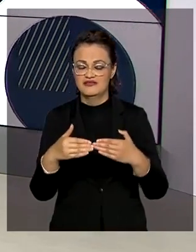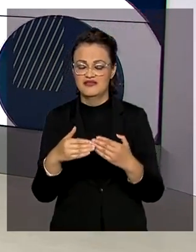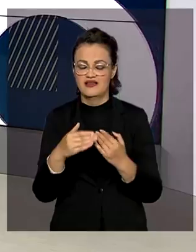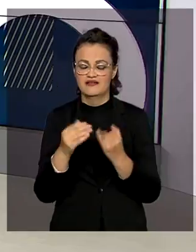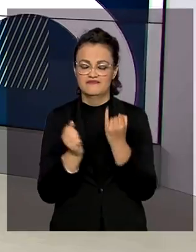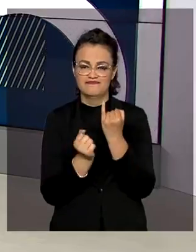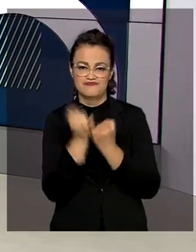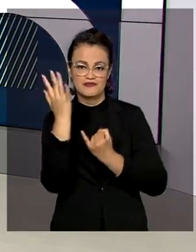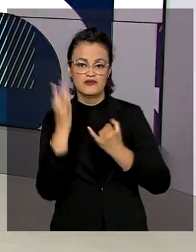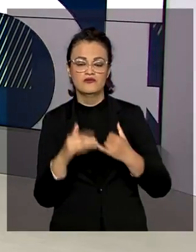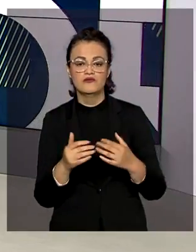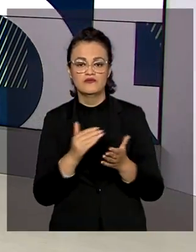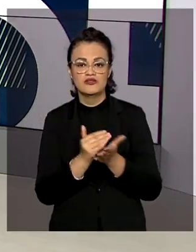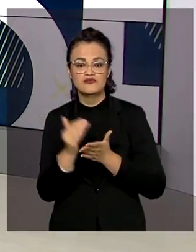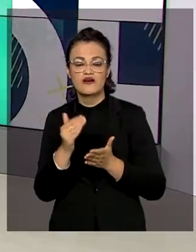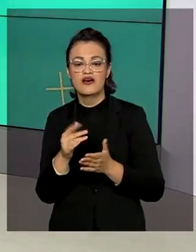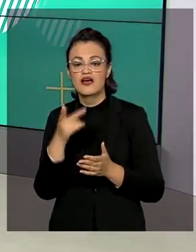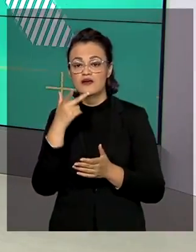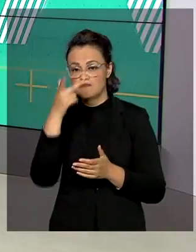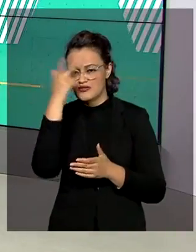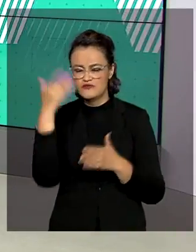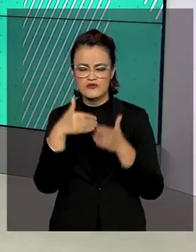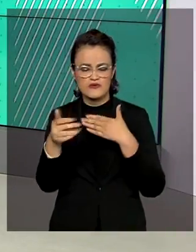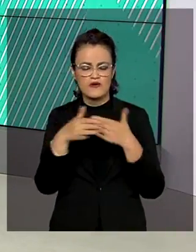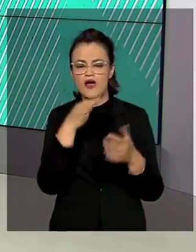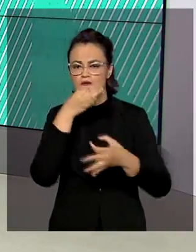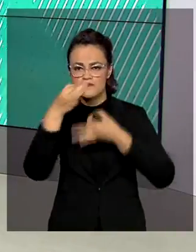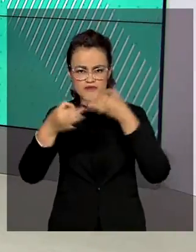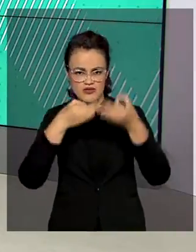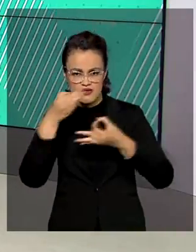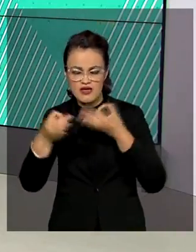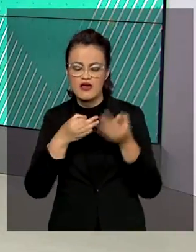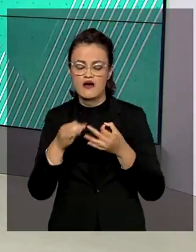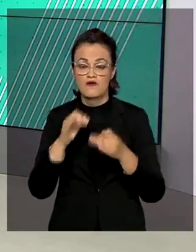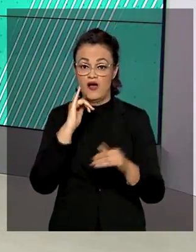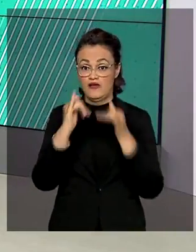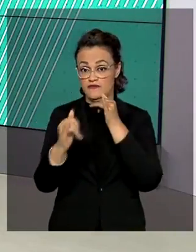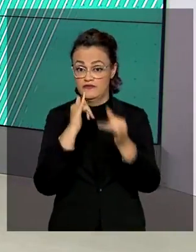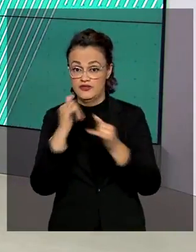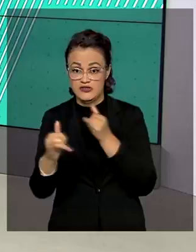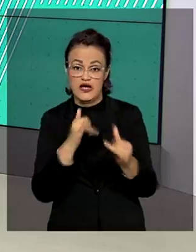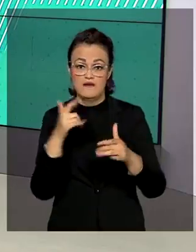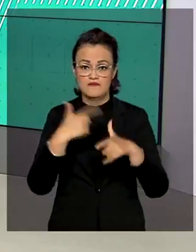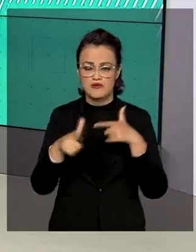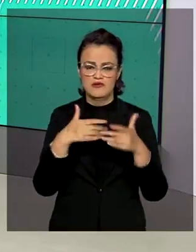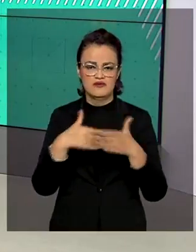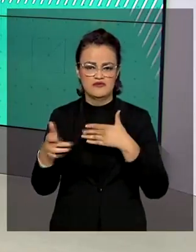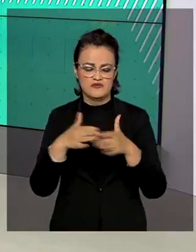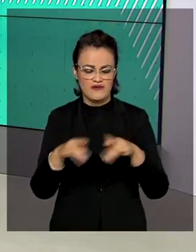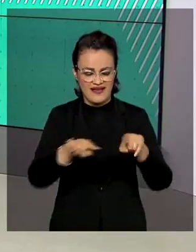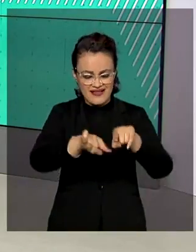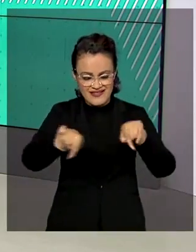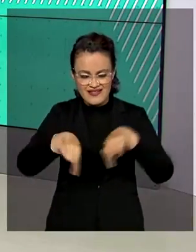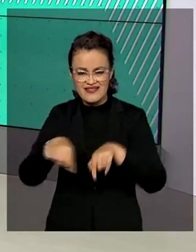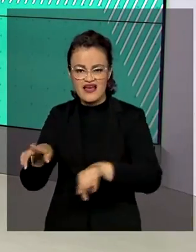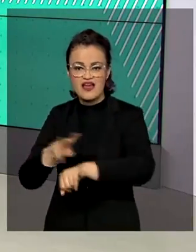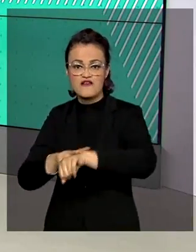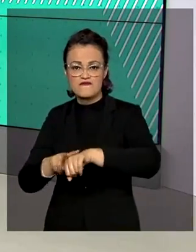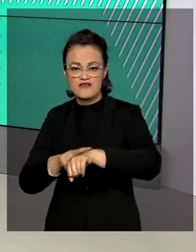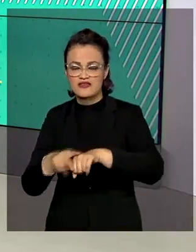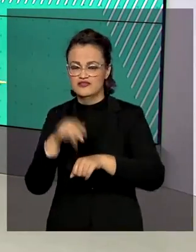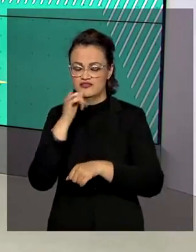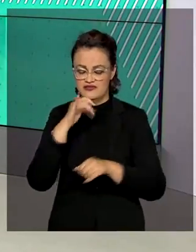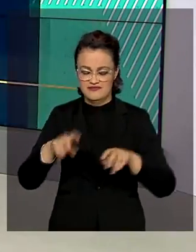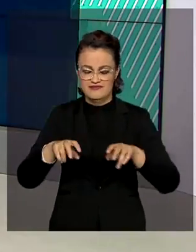Ambiente permite que qualquer pessoa faça críticas, sugestões e alertas sobre problemas nas áreas verdes da cidade, como